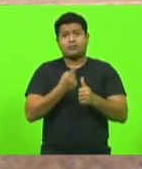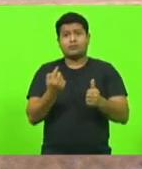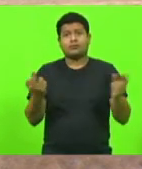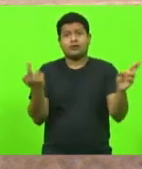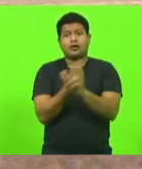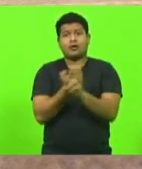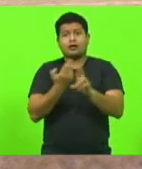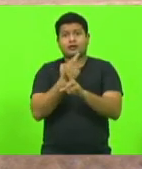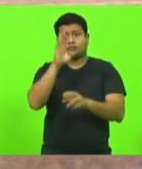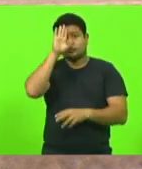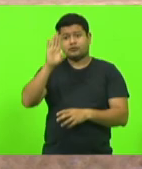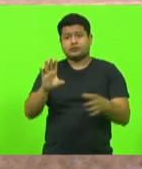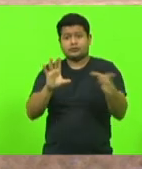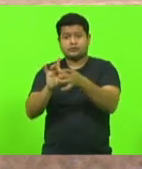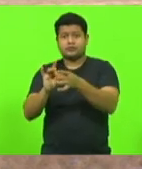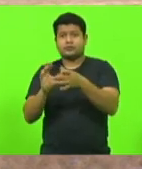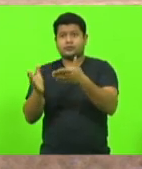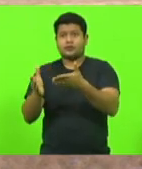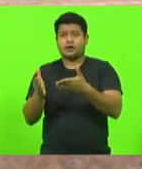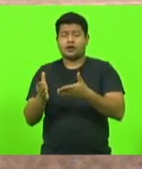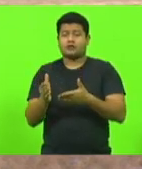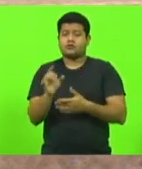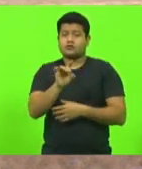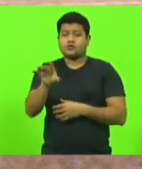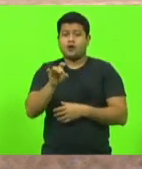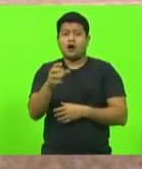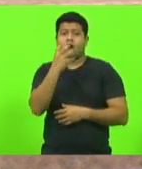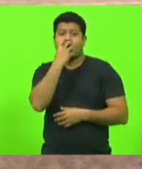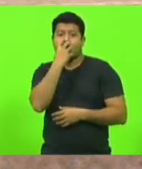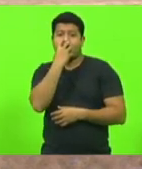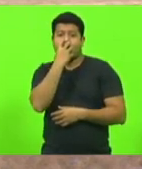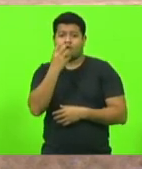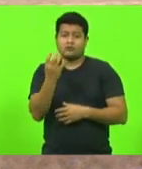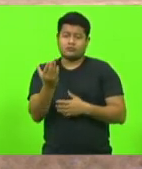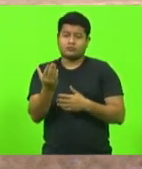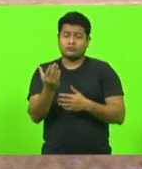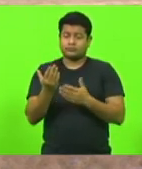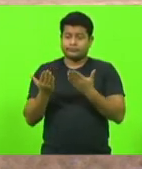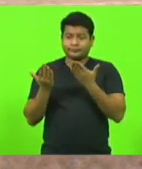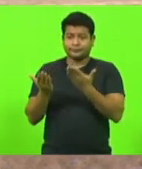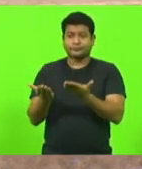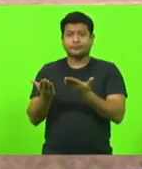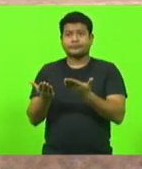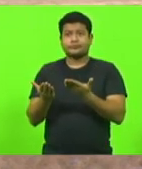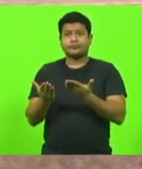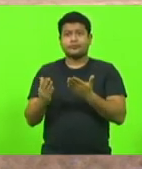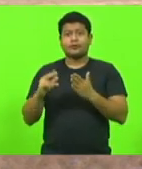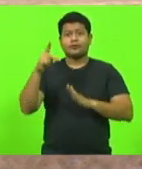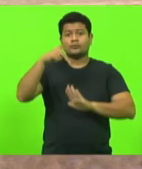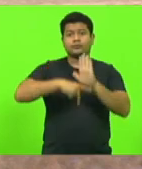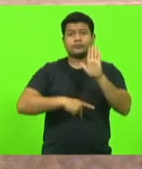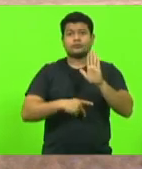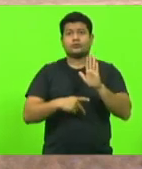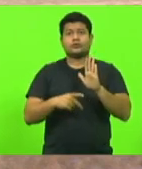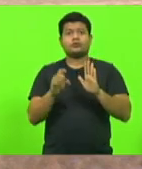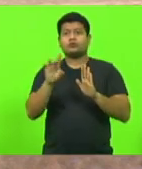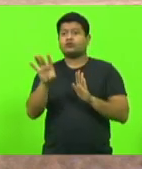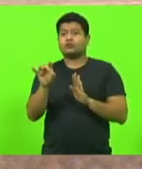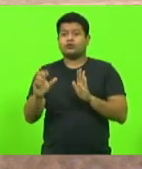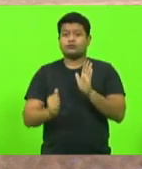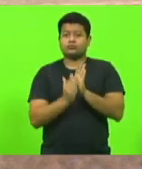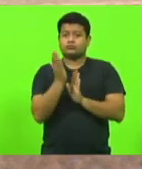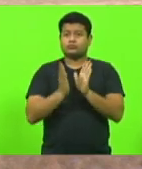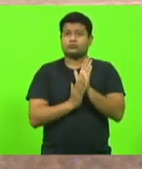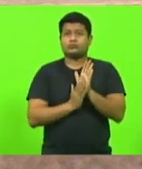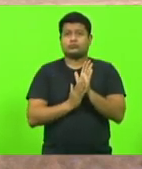diretamente só a Galgos, e como você bem colocou, o projeto aqui ele só coloca multa, uma